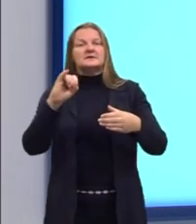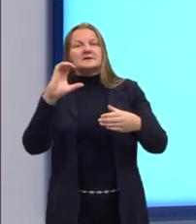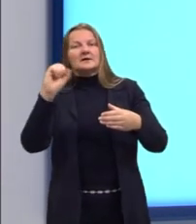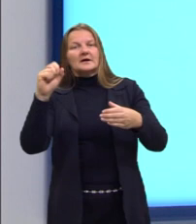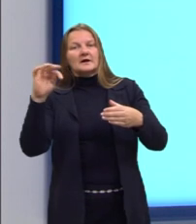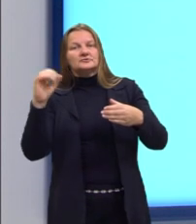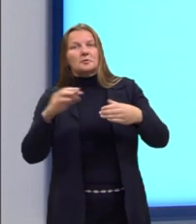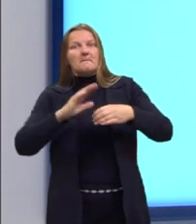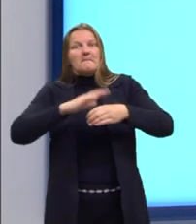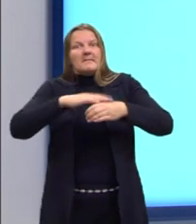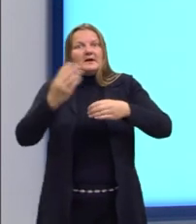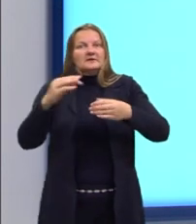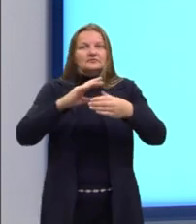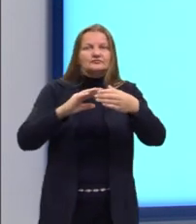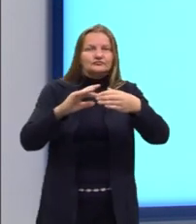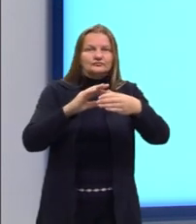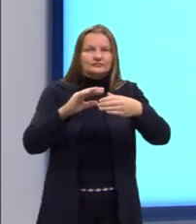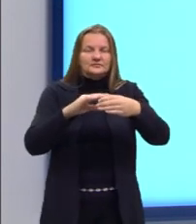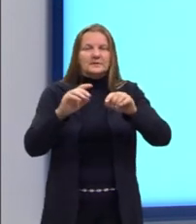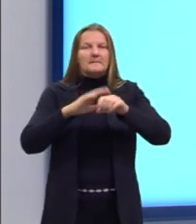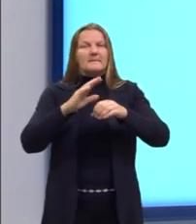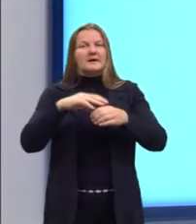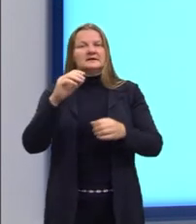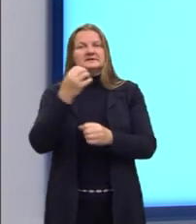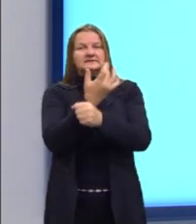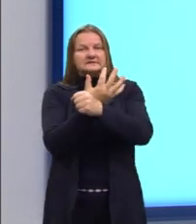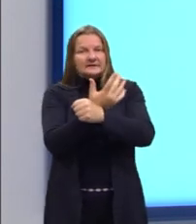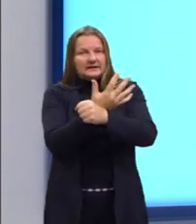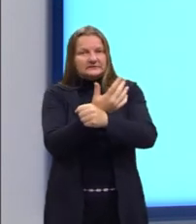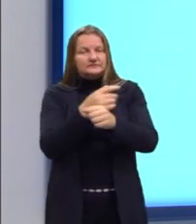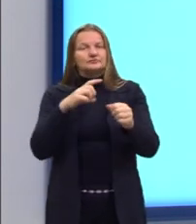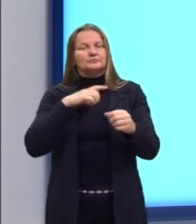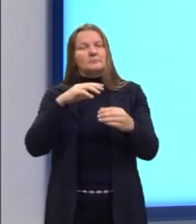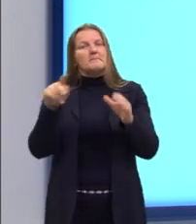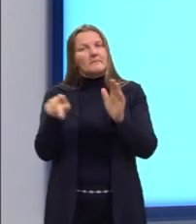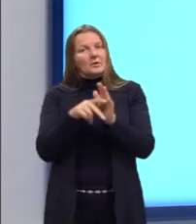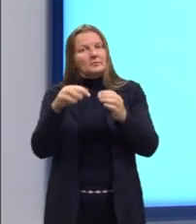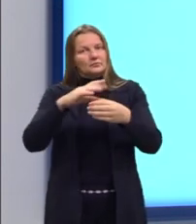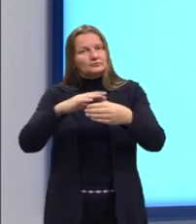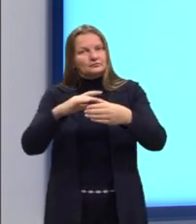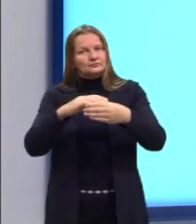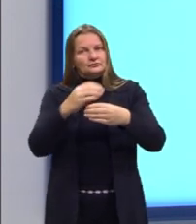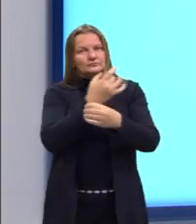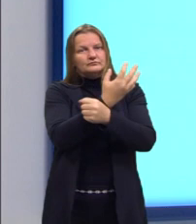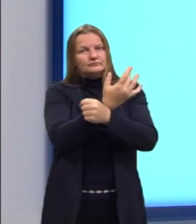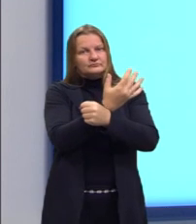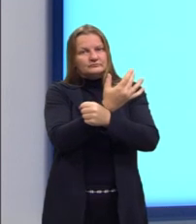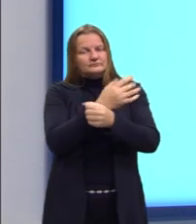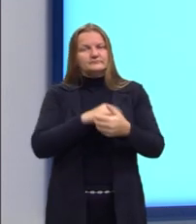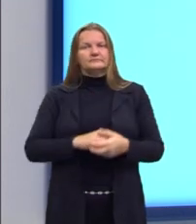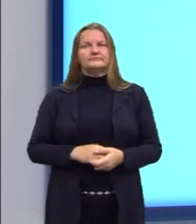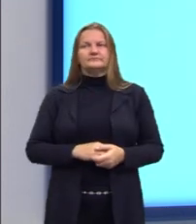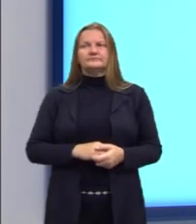presente no meio, mais ácida vai ser a solução, tá? E aqui eu trouxe